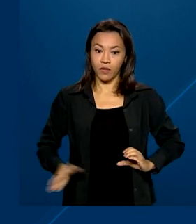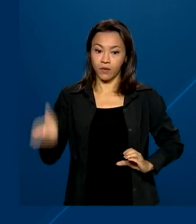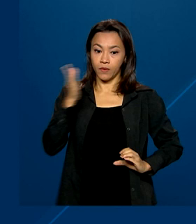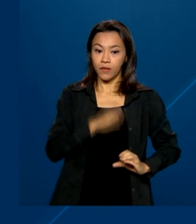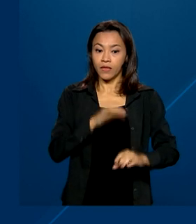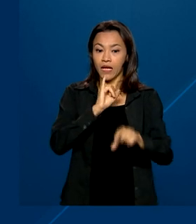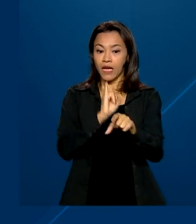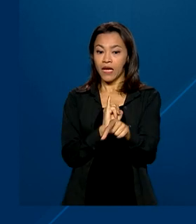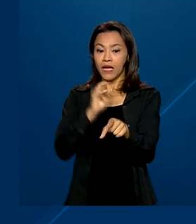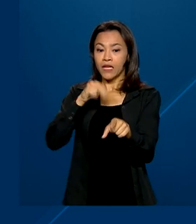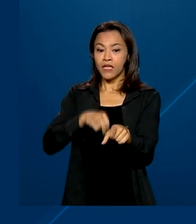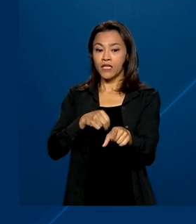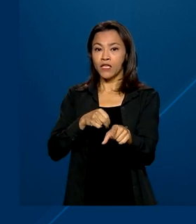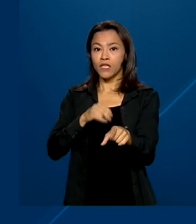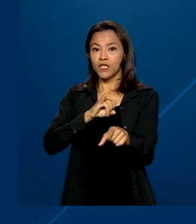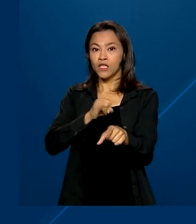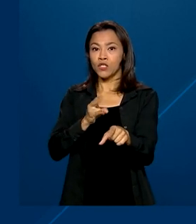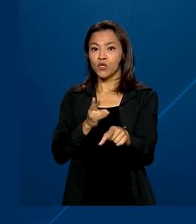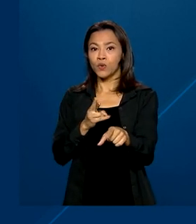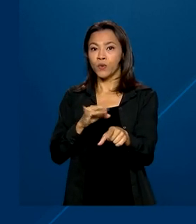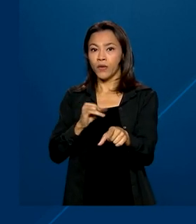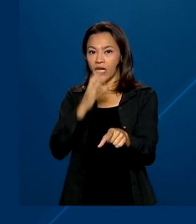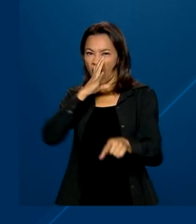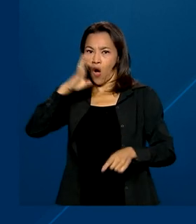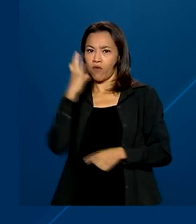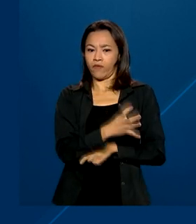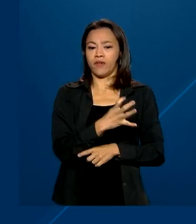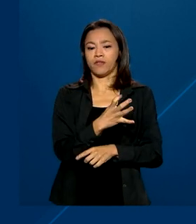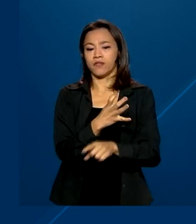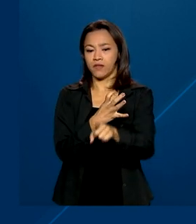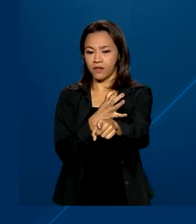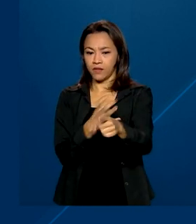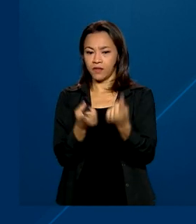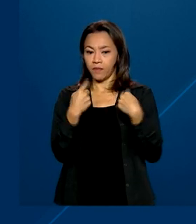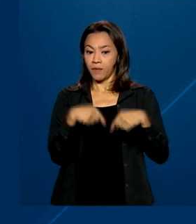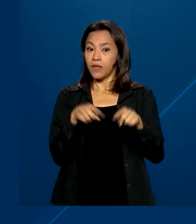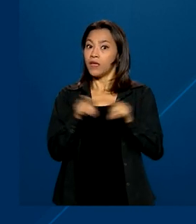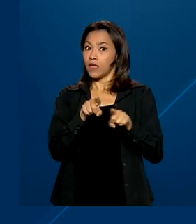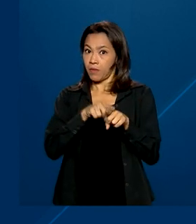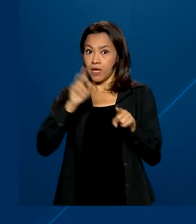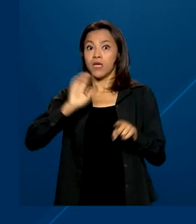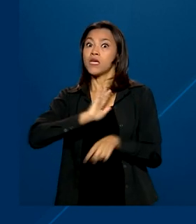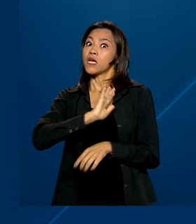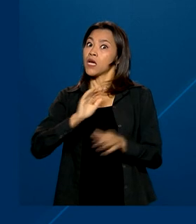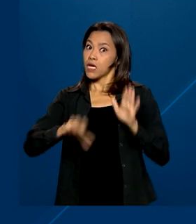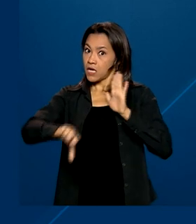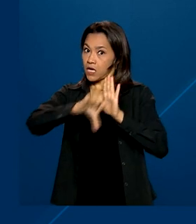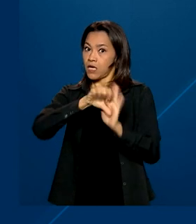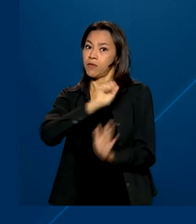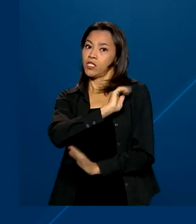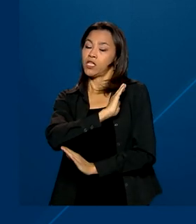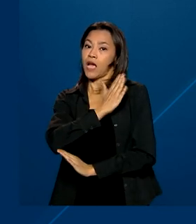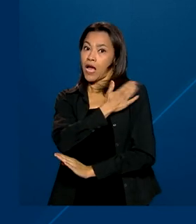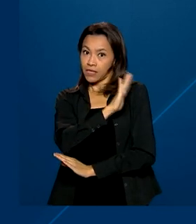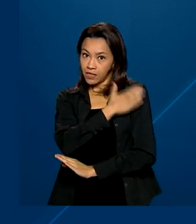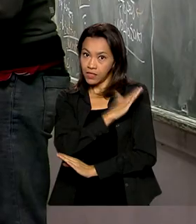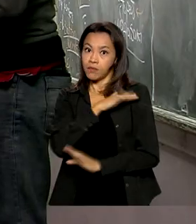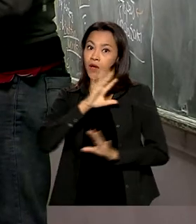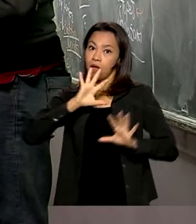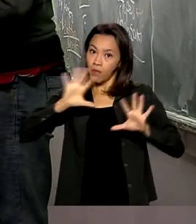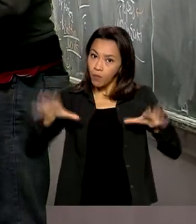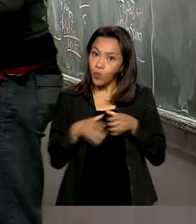racial, a ofensa é direcionada a um indivíduo específico, no crime de racismo, a ofensa é contra uma coletividade.